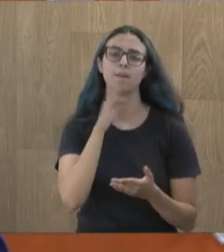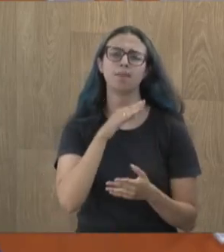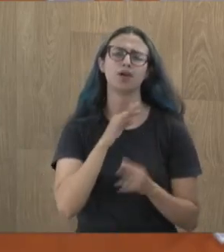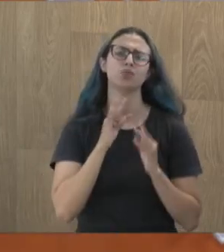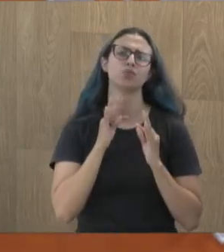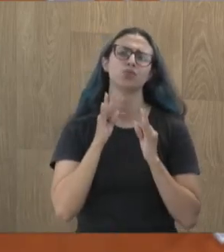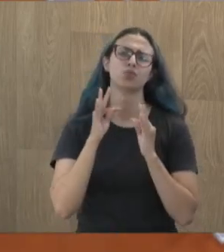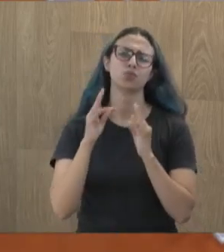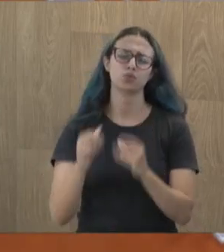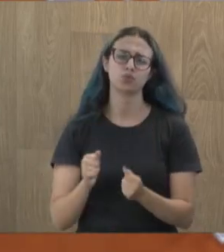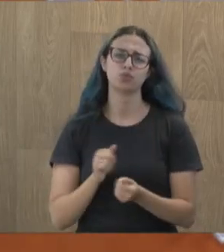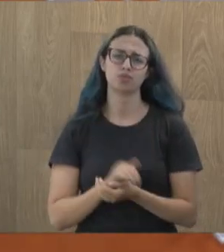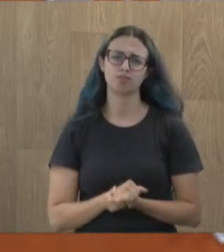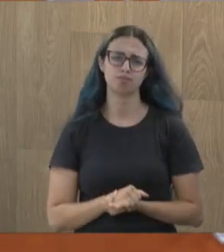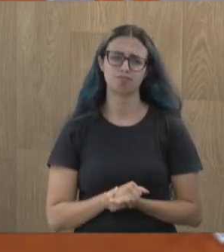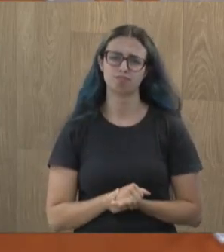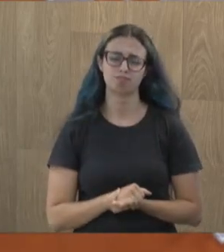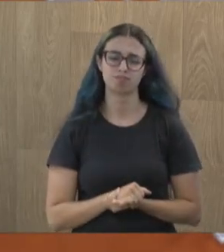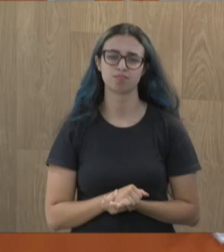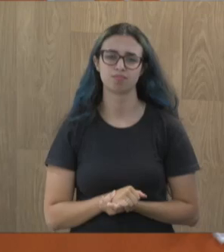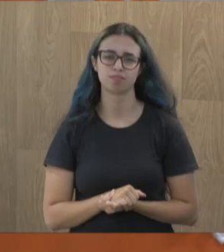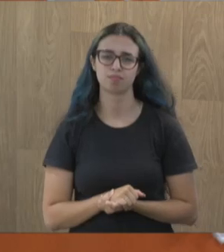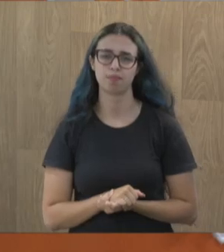positiva que esteja acontecendo em Divinópolis.